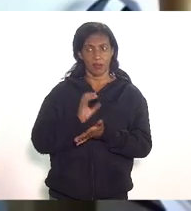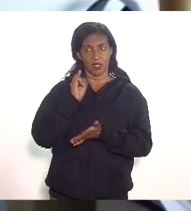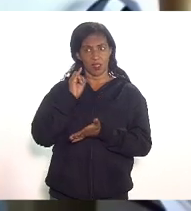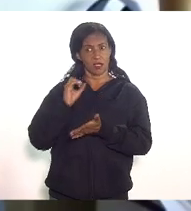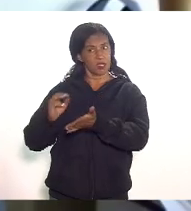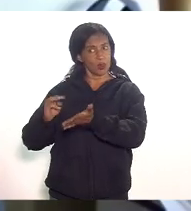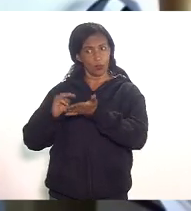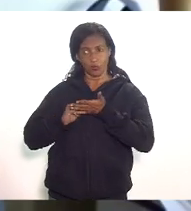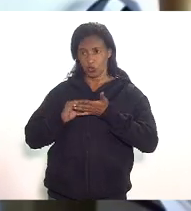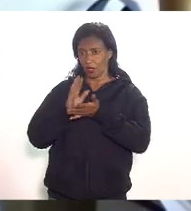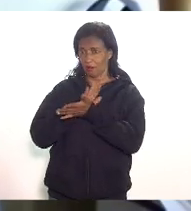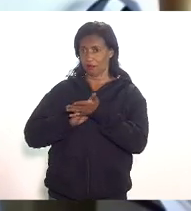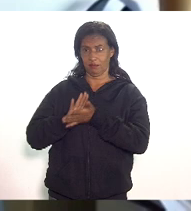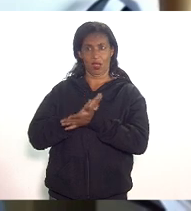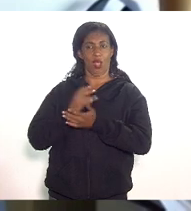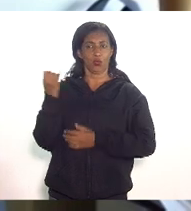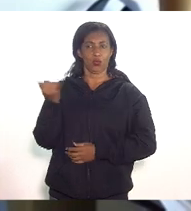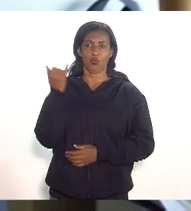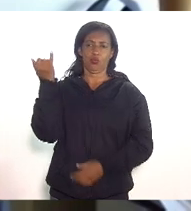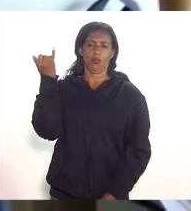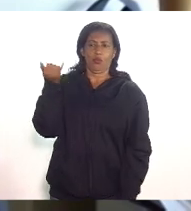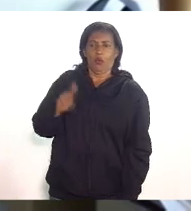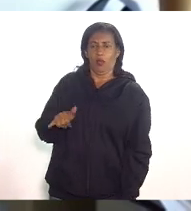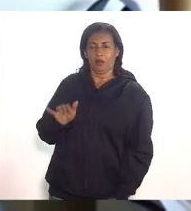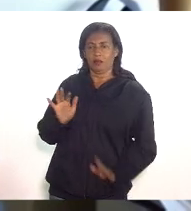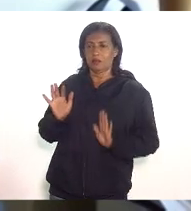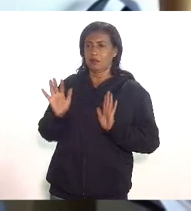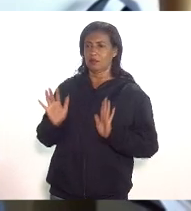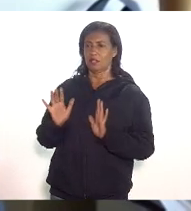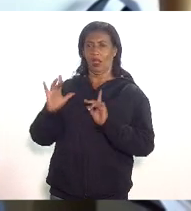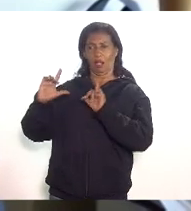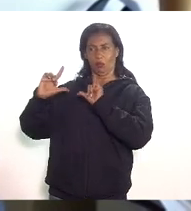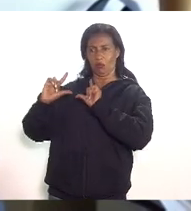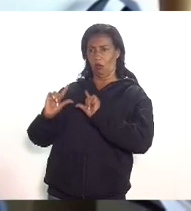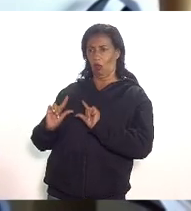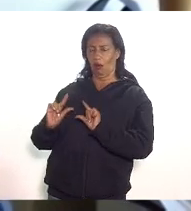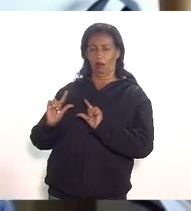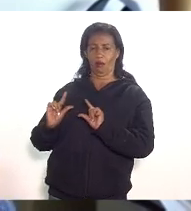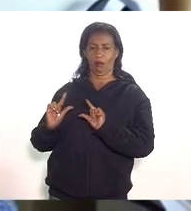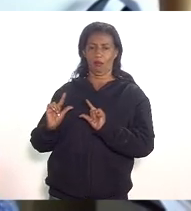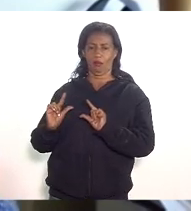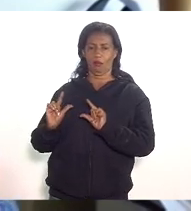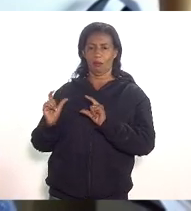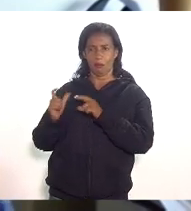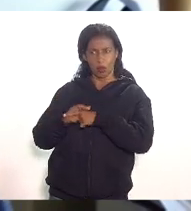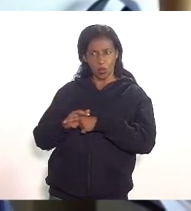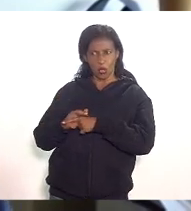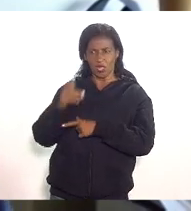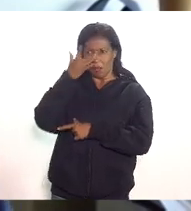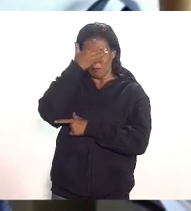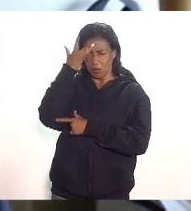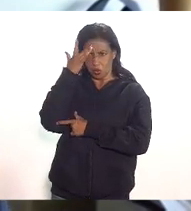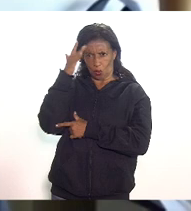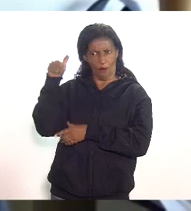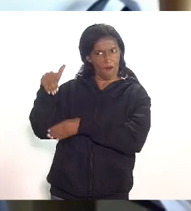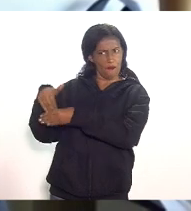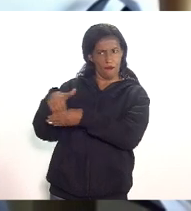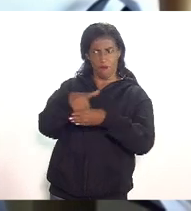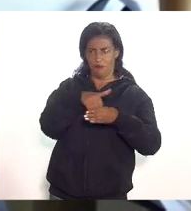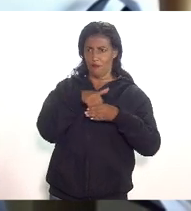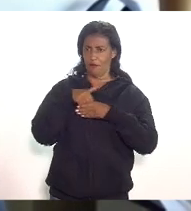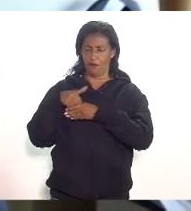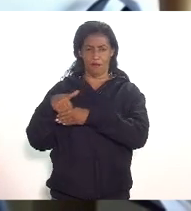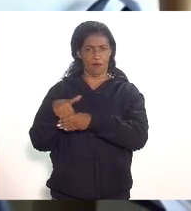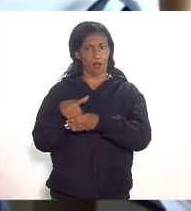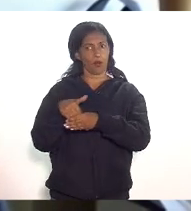chegar não importa as minorias votam e a maioria das